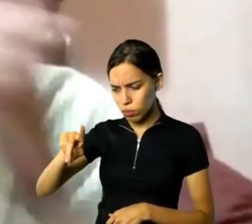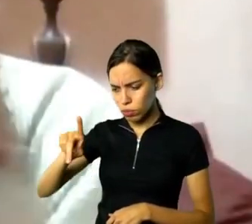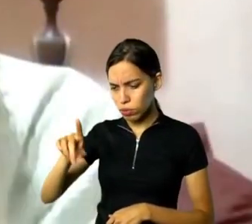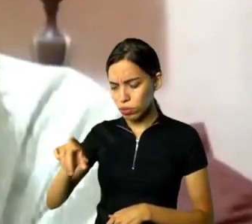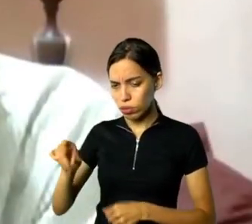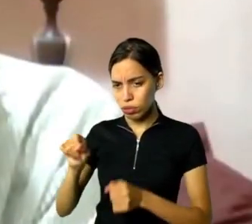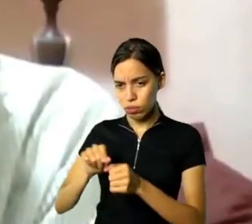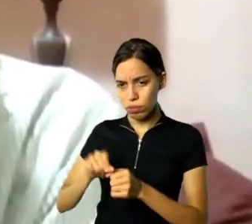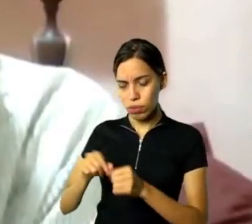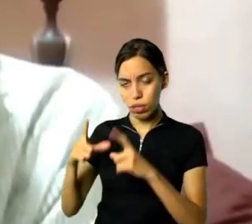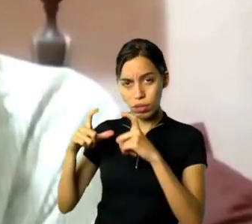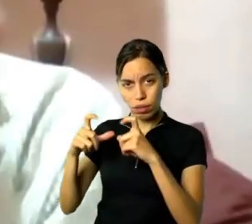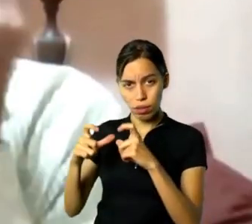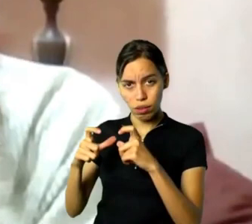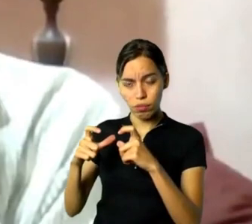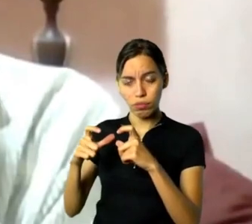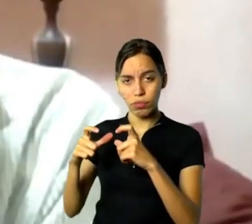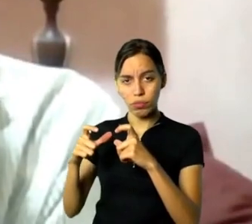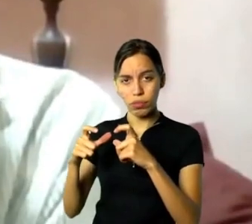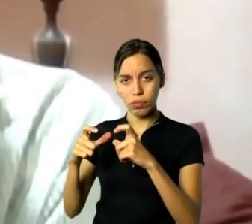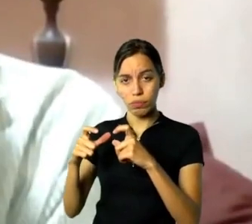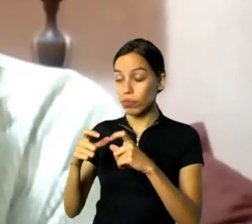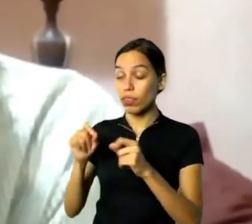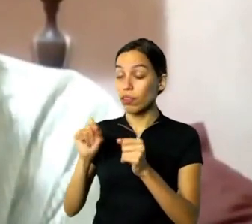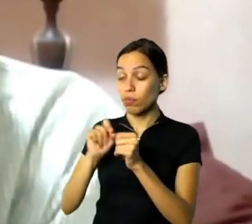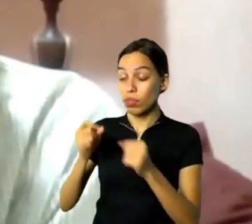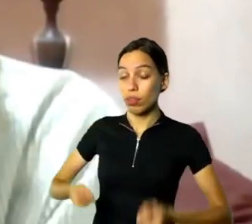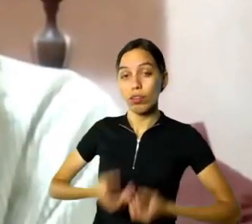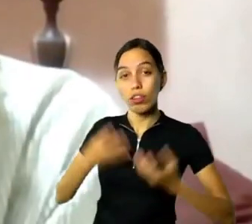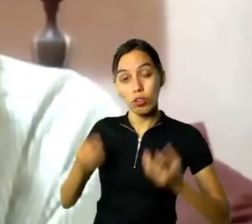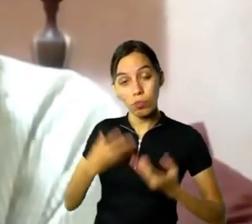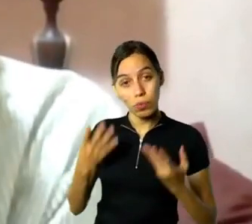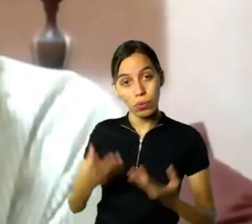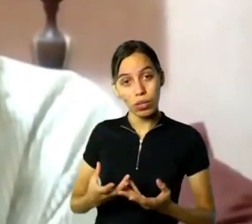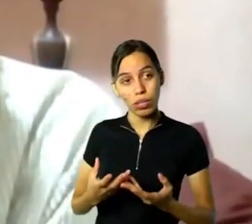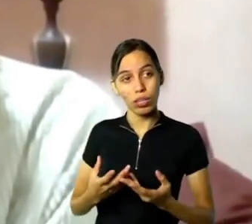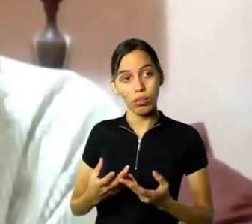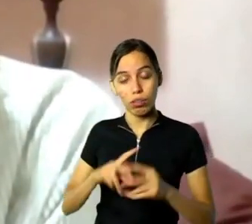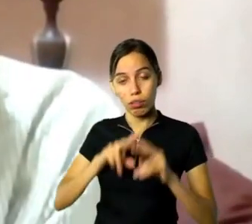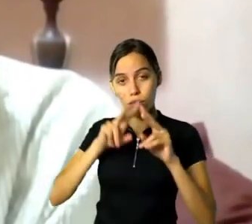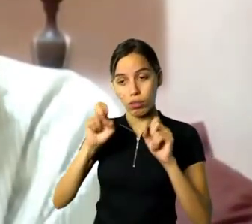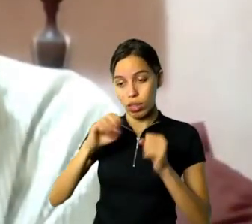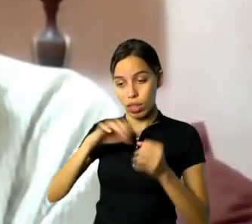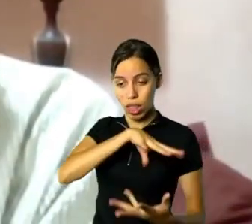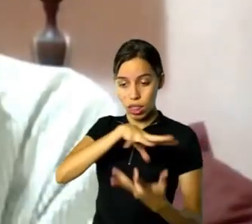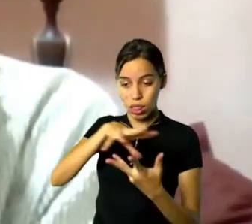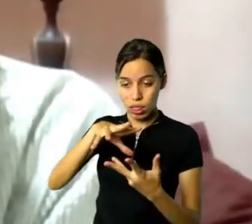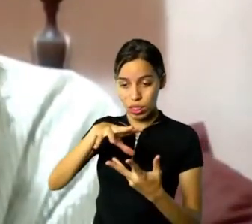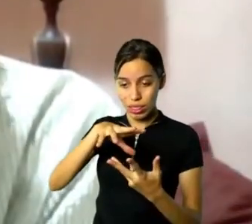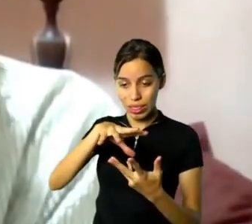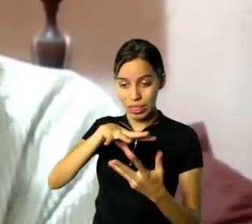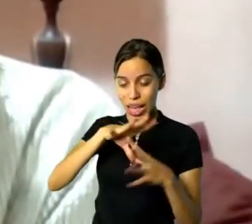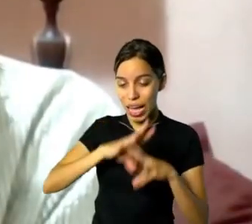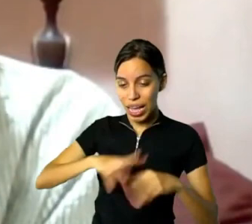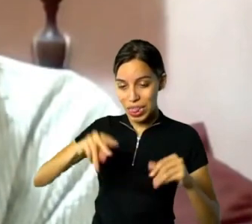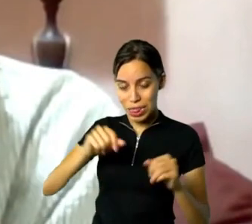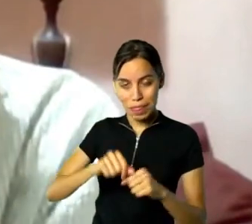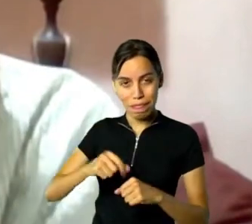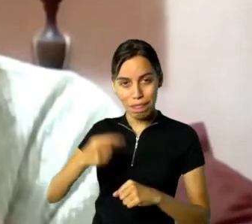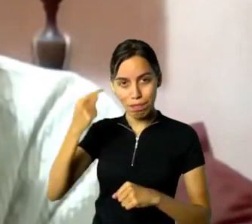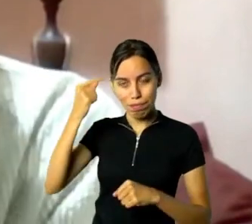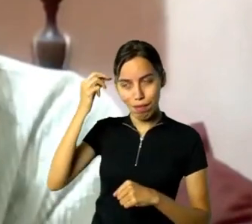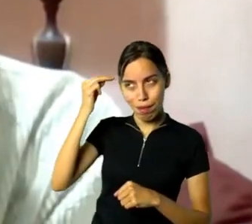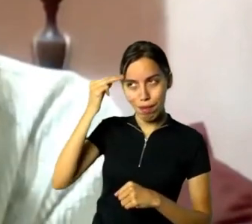as fotos para o Drummond, ele fez o poema Imagem Terra-Memória, inspirado nas fotos que ele viu do Brás Martins da Costa,